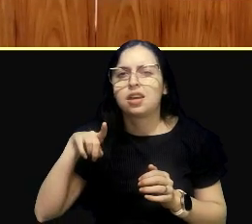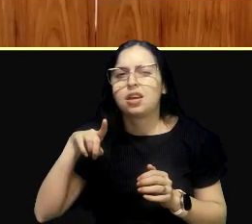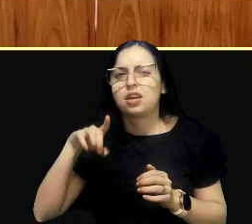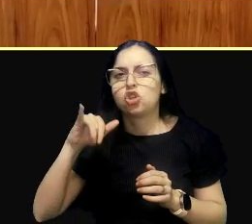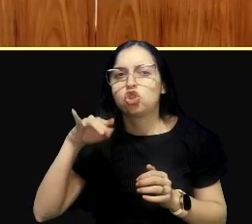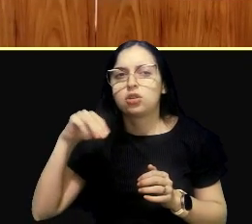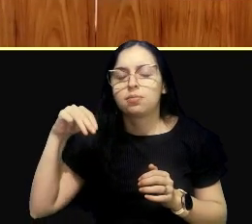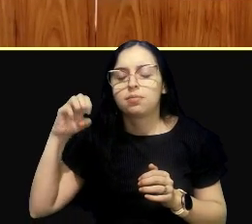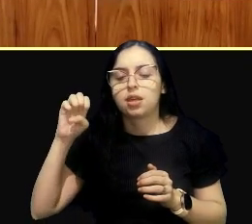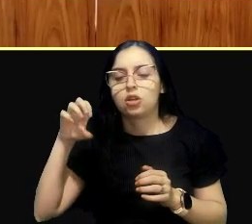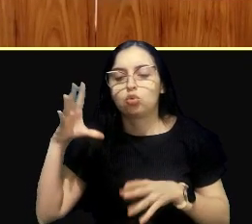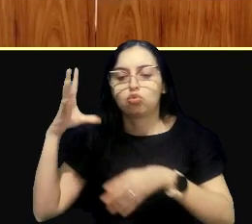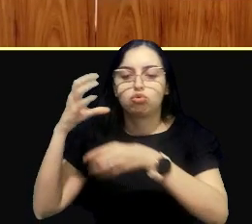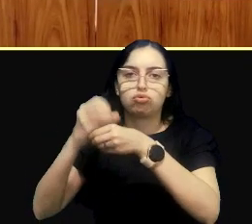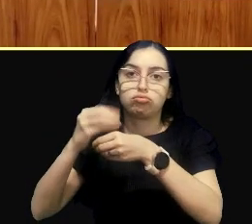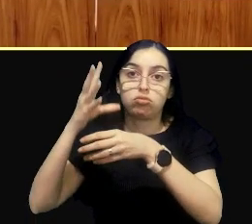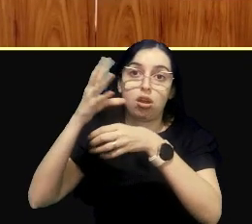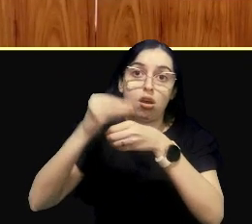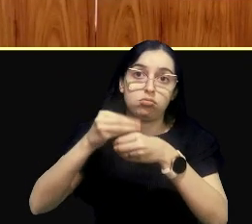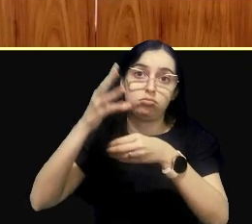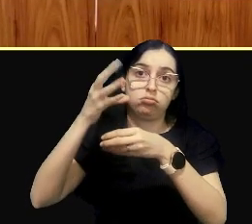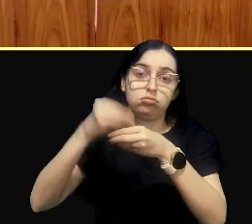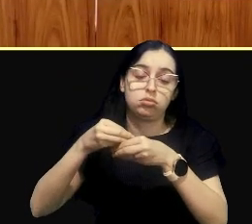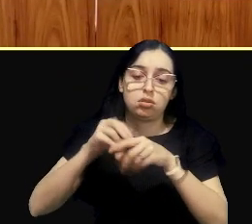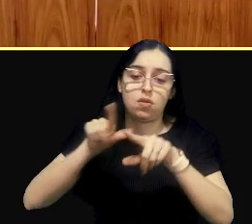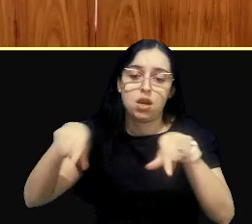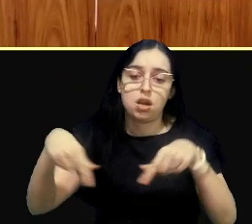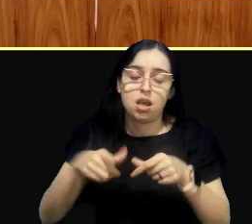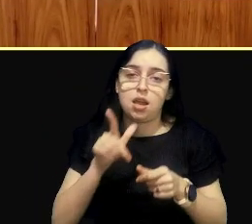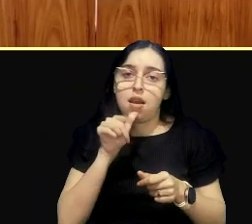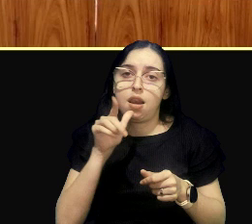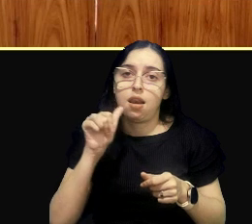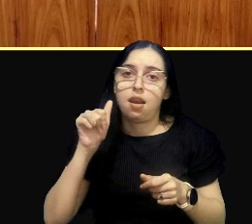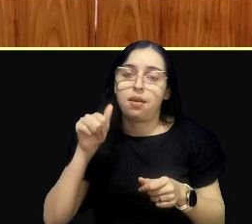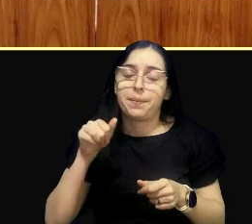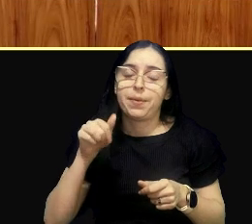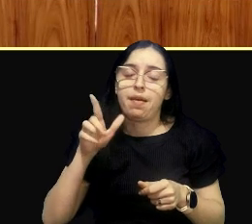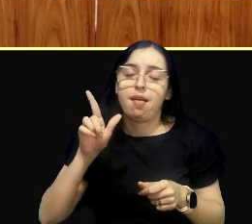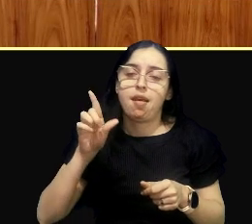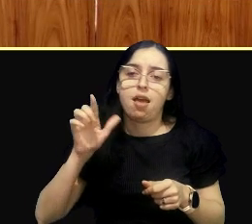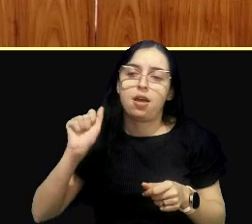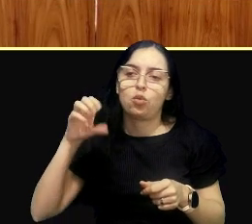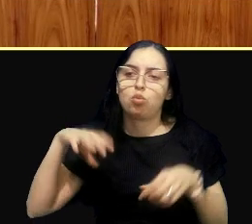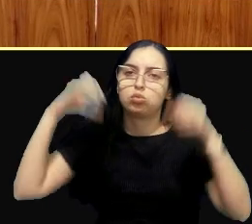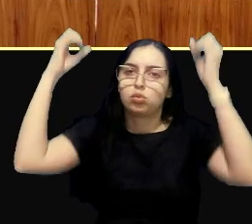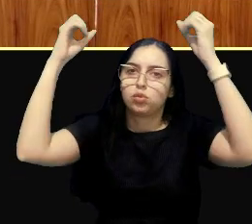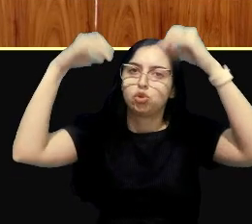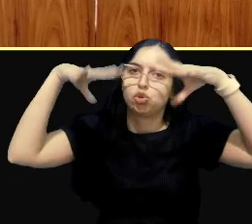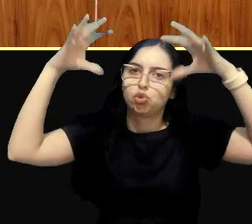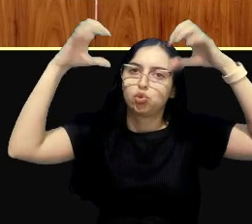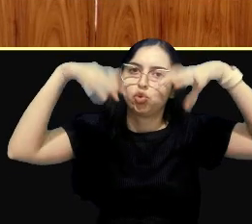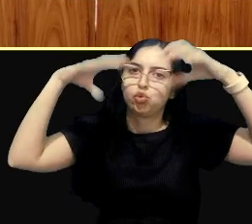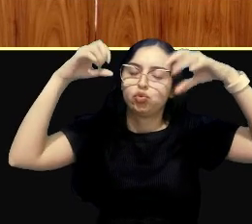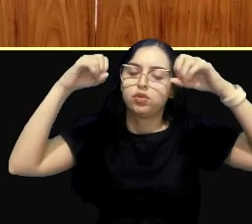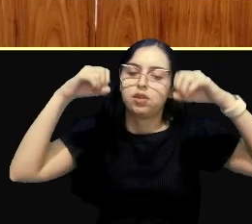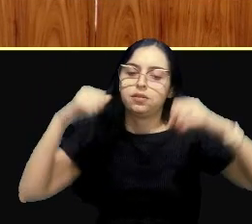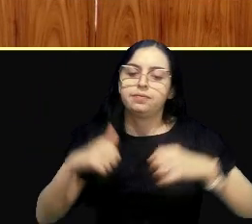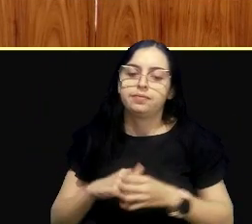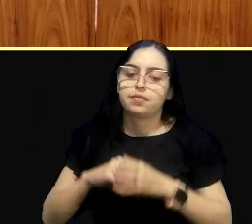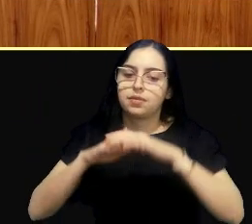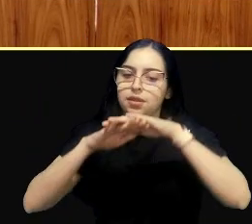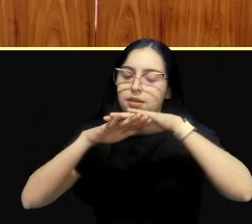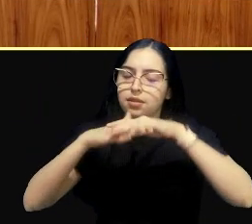vai acumulando naquele lago. E aí vem a chuva, que